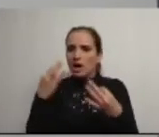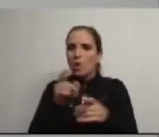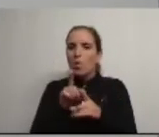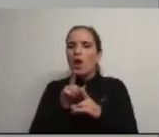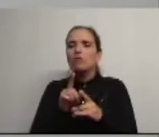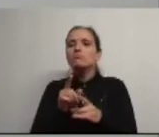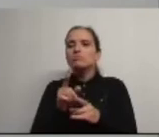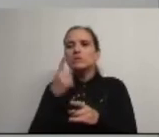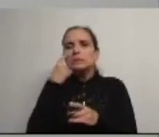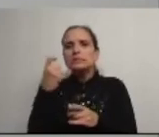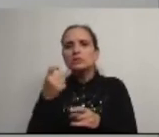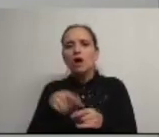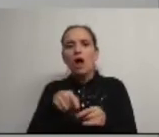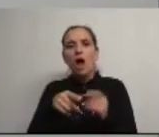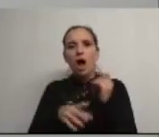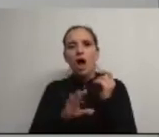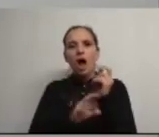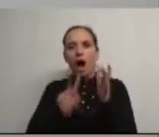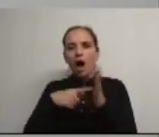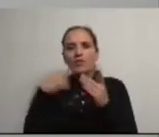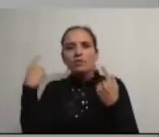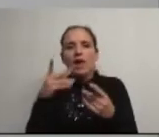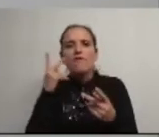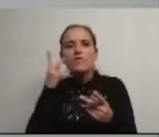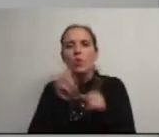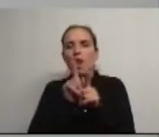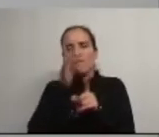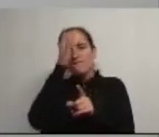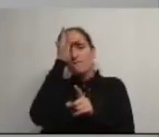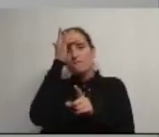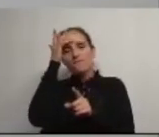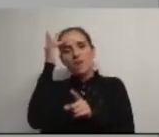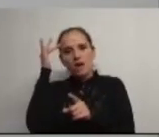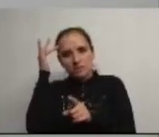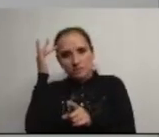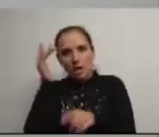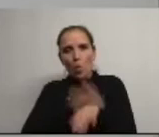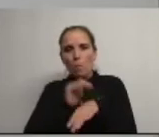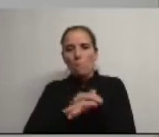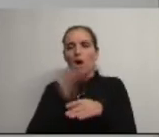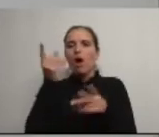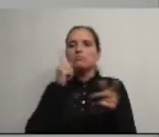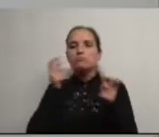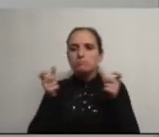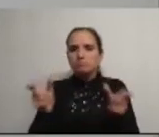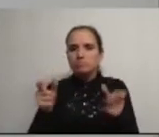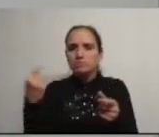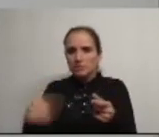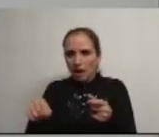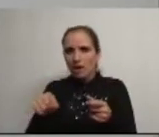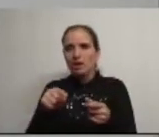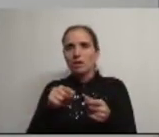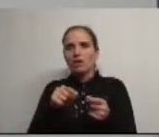um smart conselho onde as pessoas têm a vida facilitada face à sua administração e ao seu